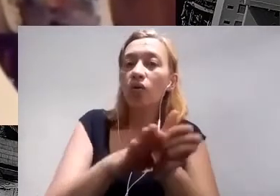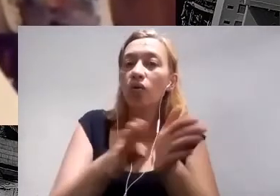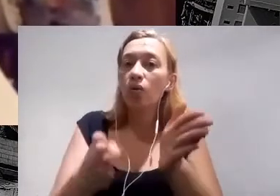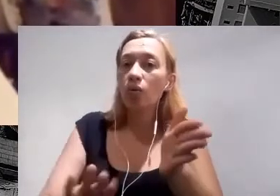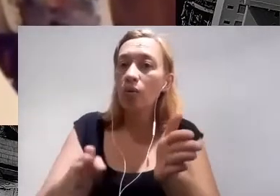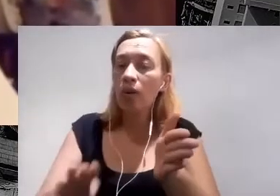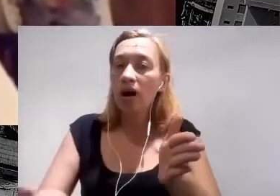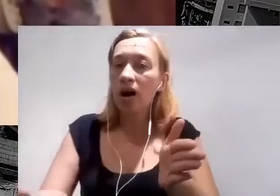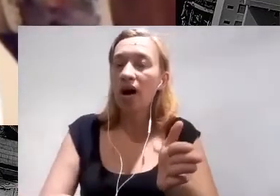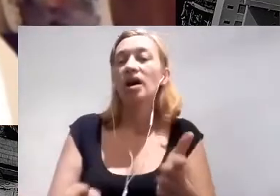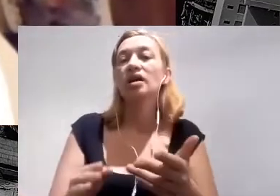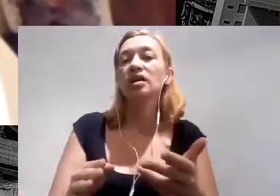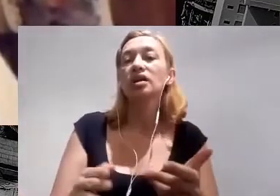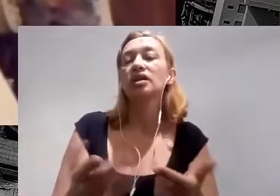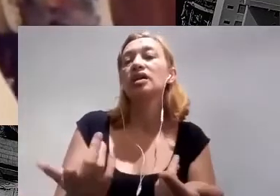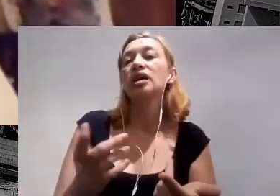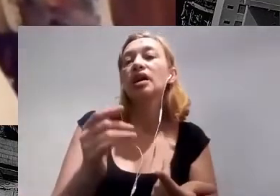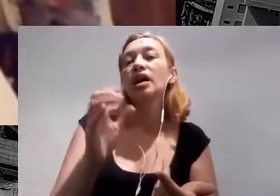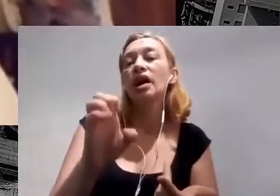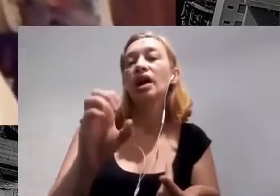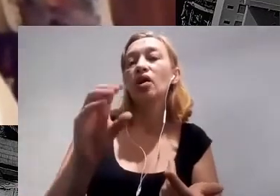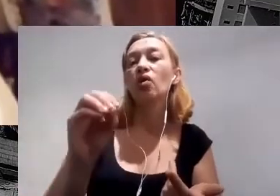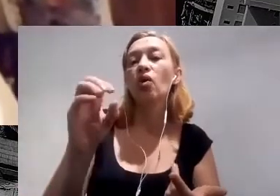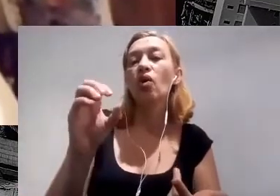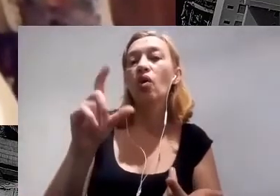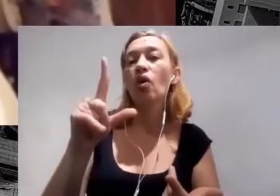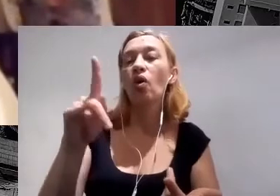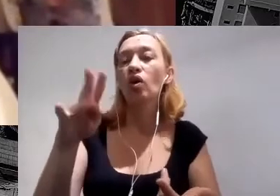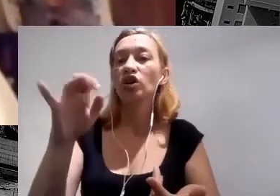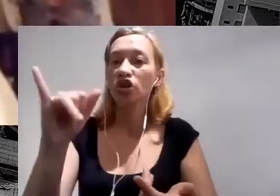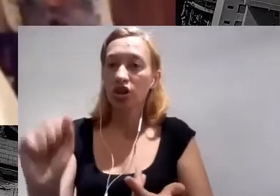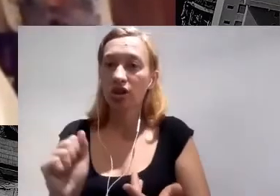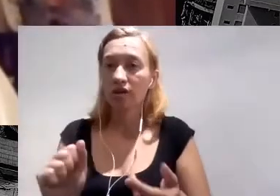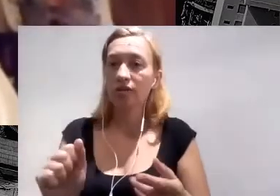funções ecológicas comparadas aos sistemas terrestres e marinhos.